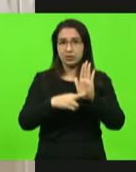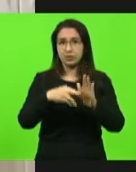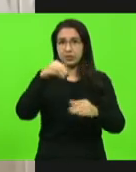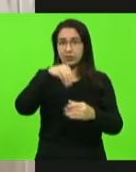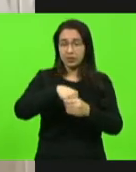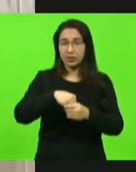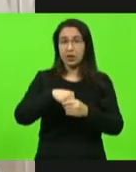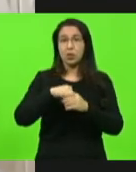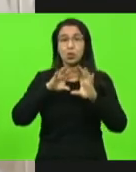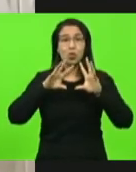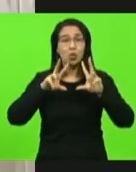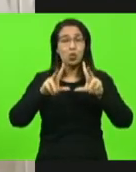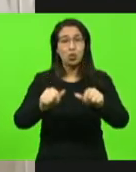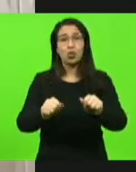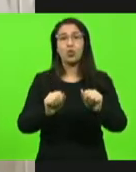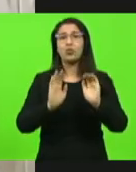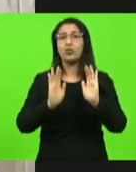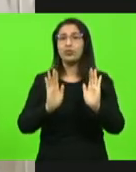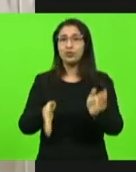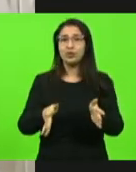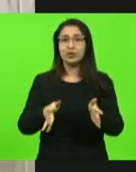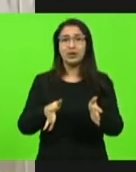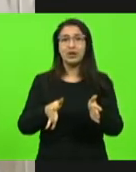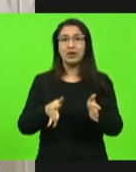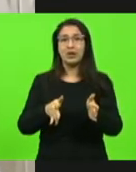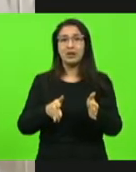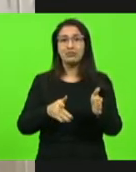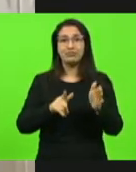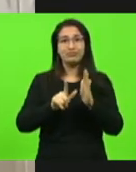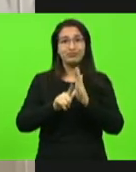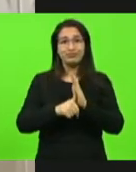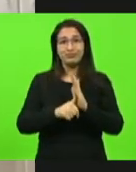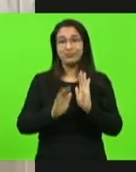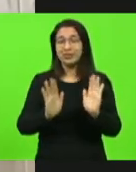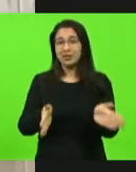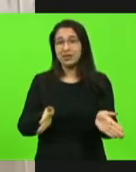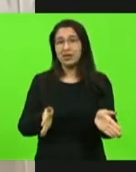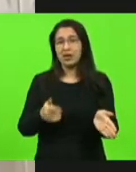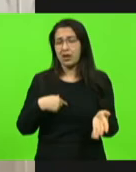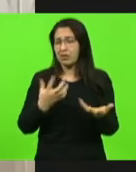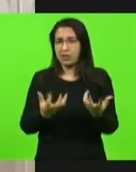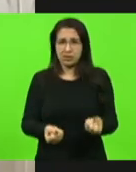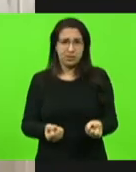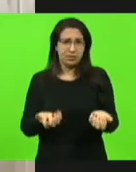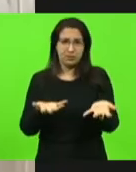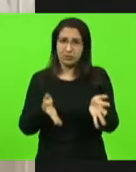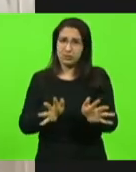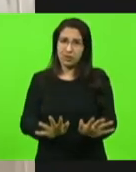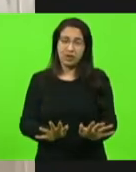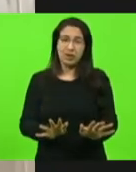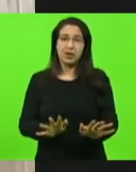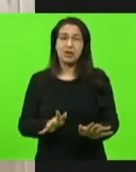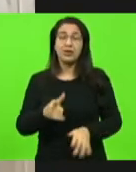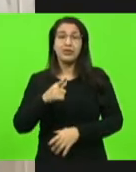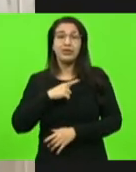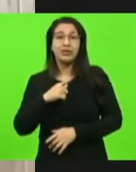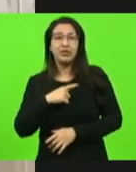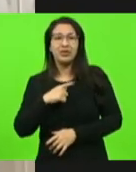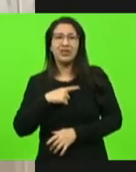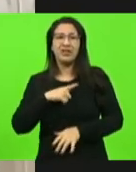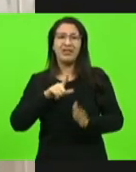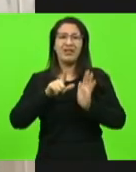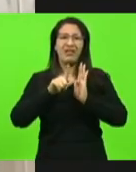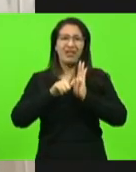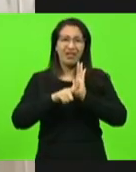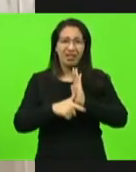todos os prazos já prescreveram. Eu não vou admitir mais que haja esse atraso